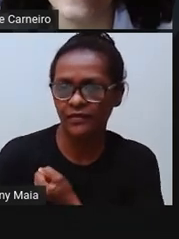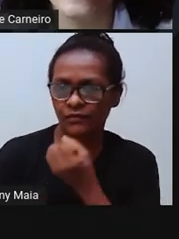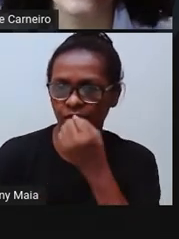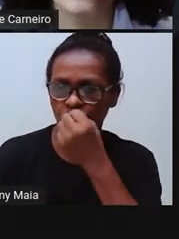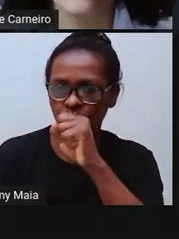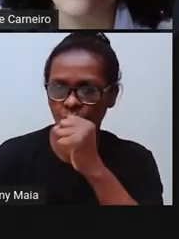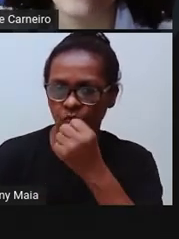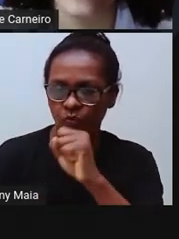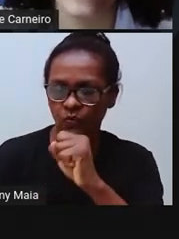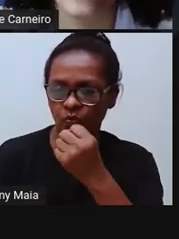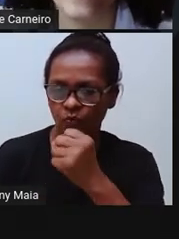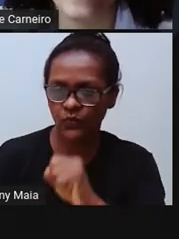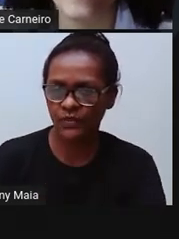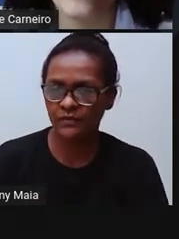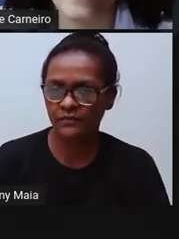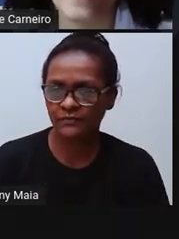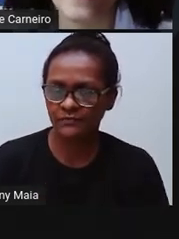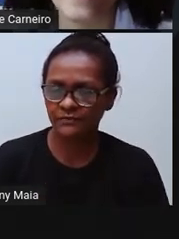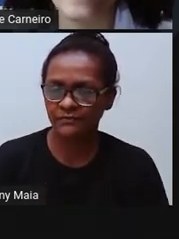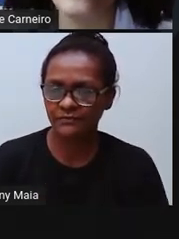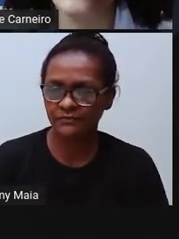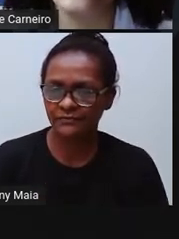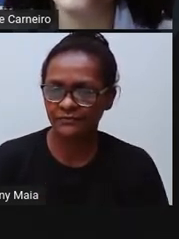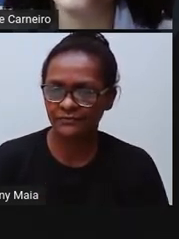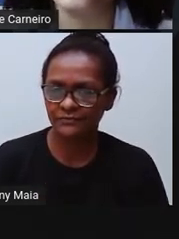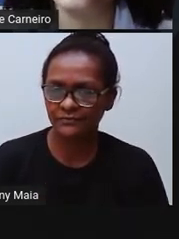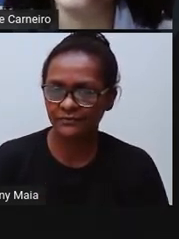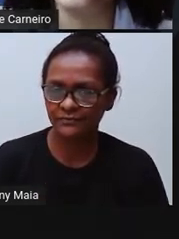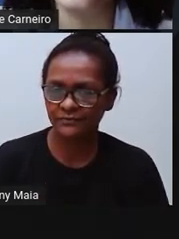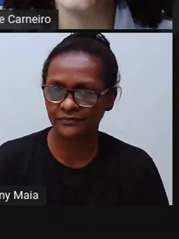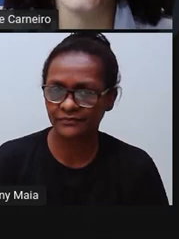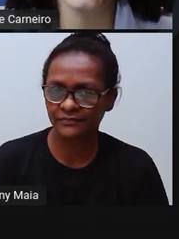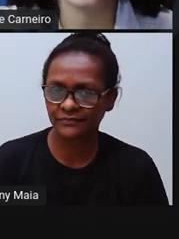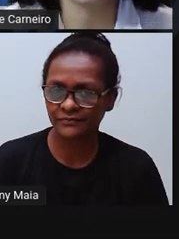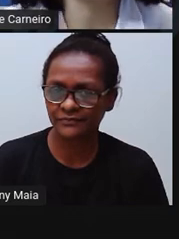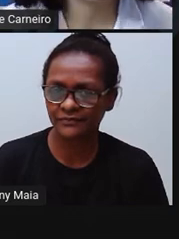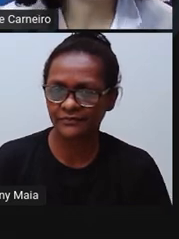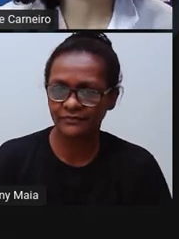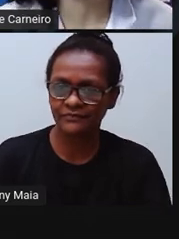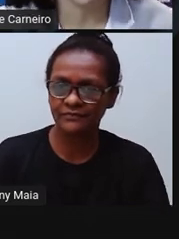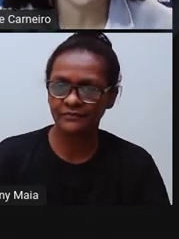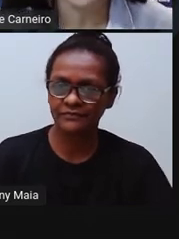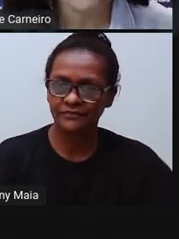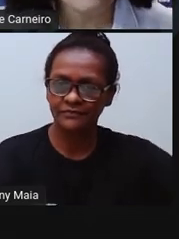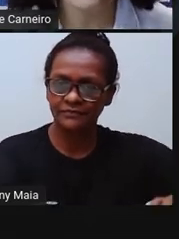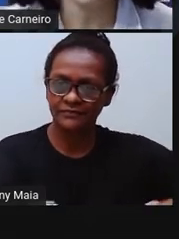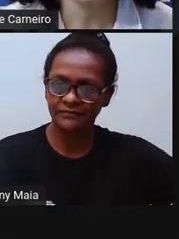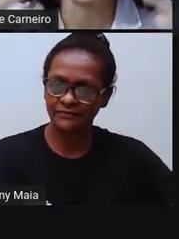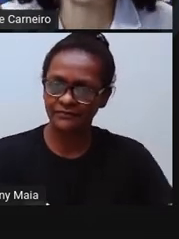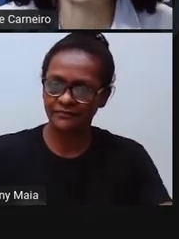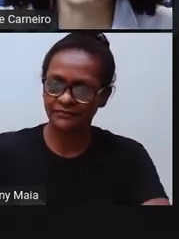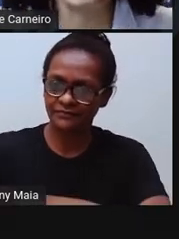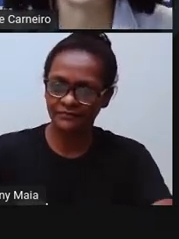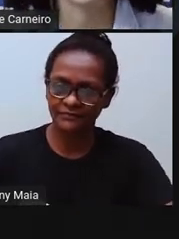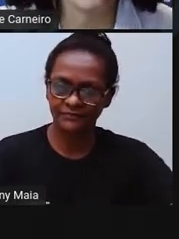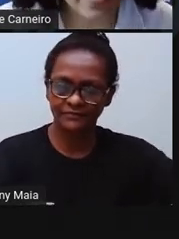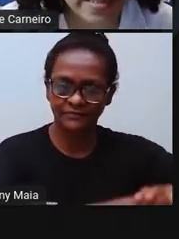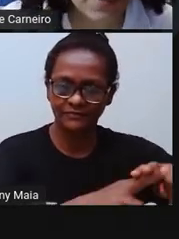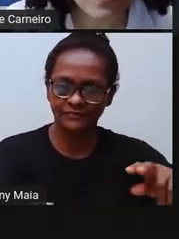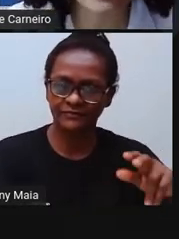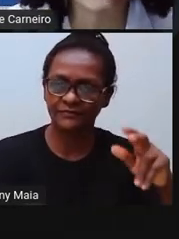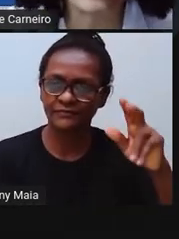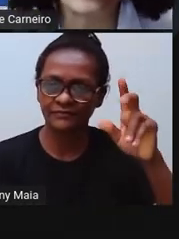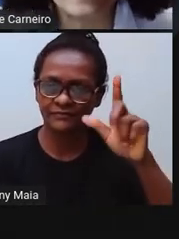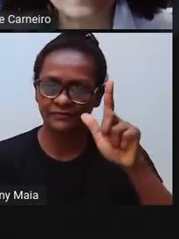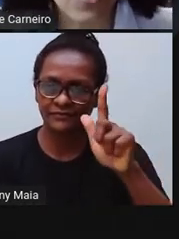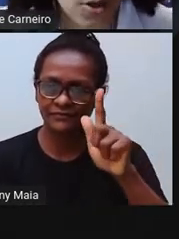esse também é bem legal, é a Gangorra. Vamos escrever com a pró? Gan. Como é que eu